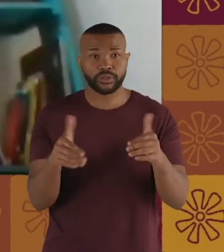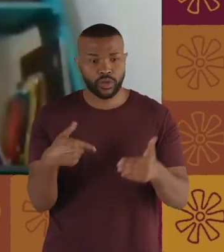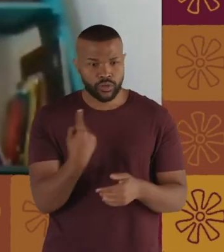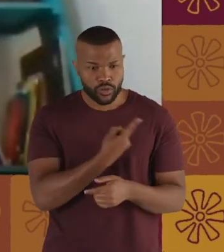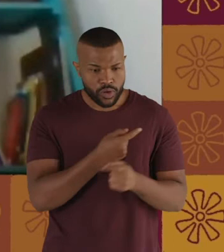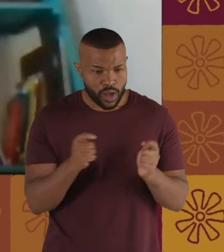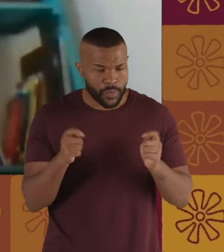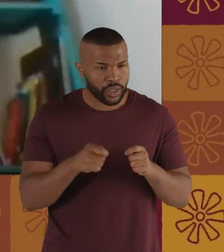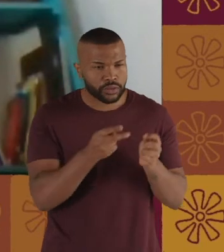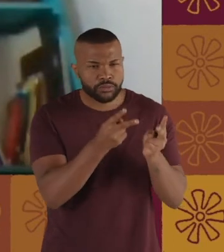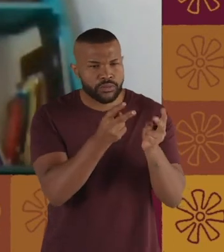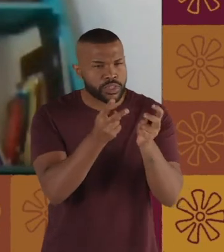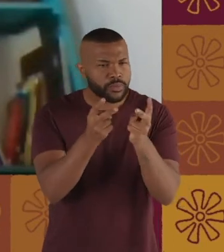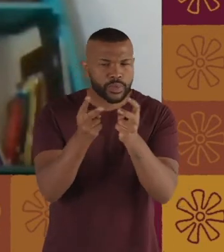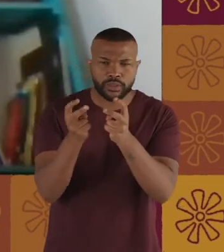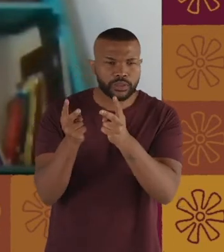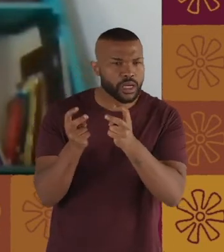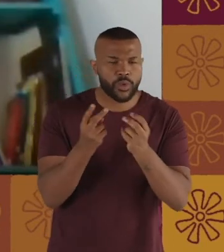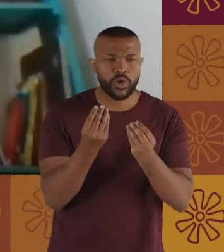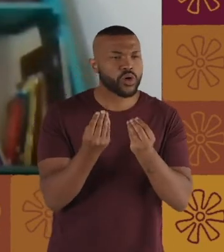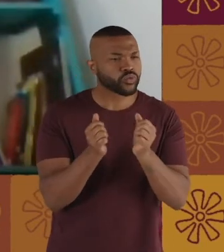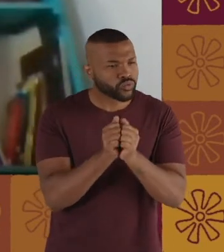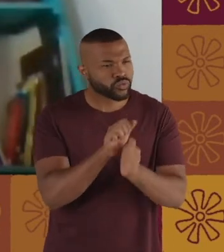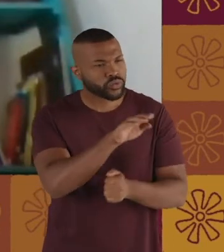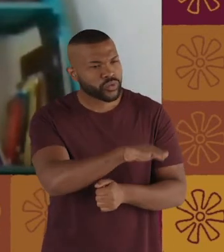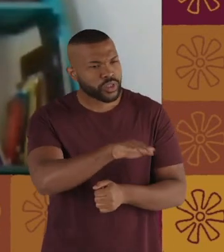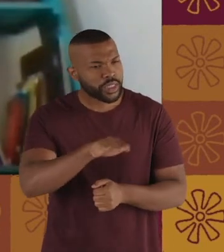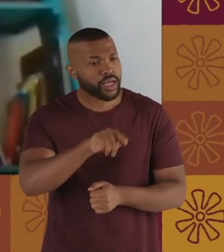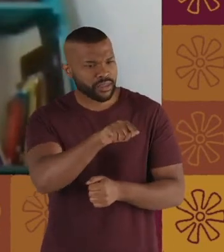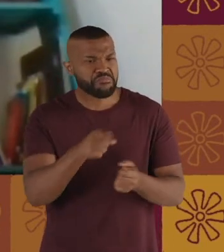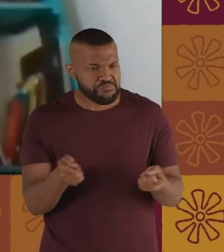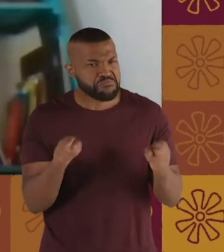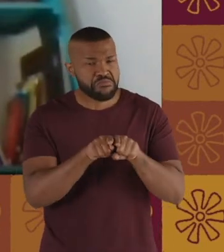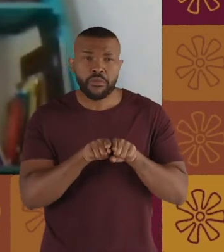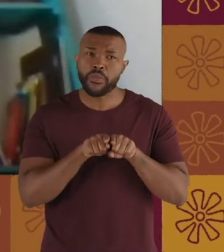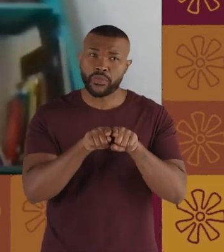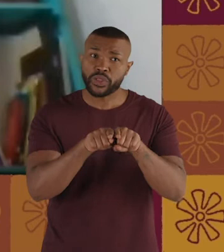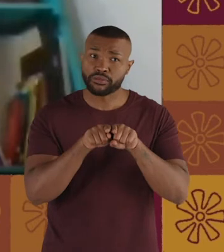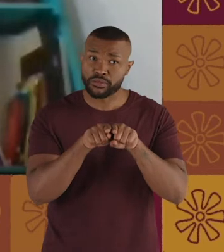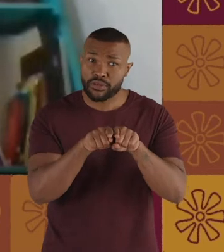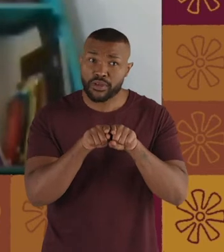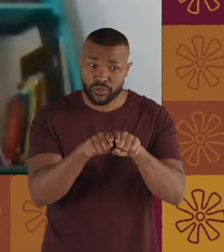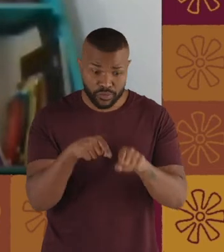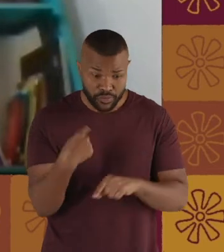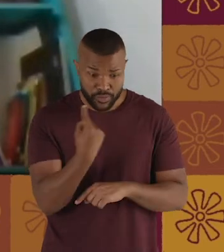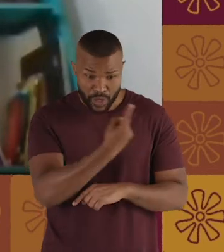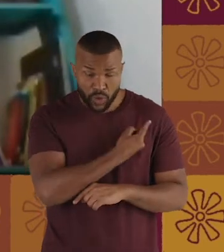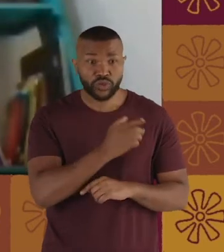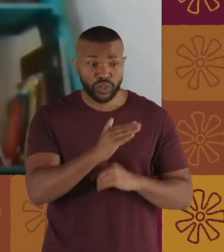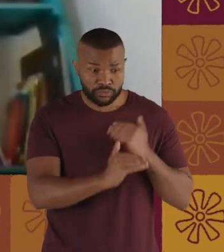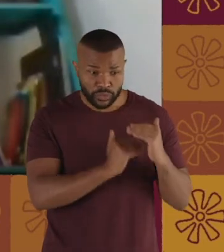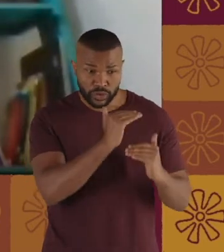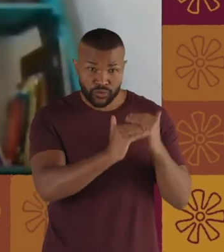a gente tem a capacidade de olhar também com as crianças, como parceiros e parceiras, não só para a gente